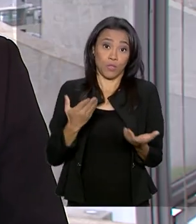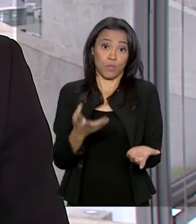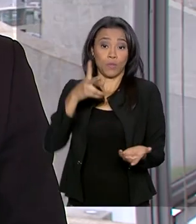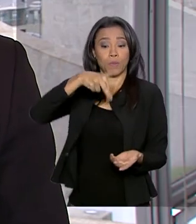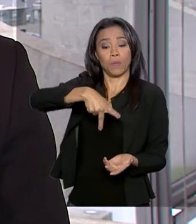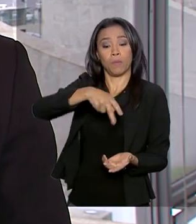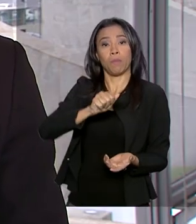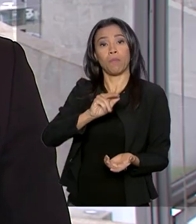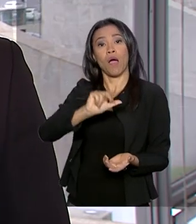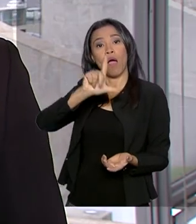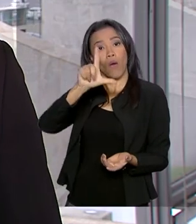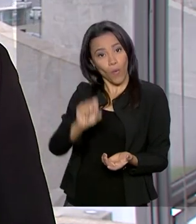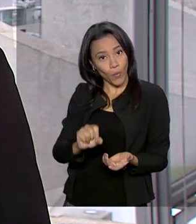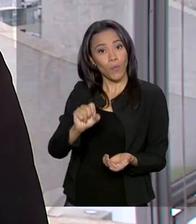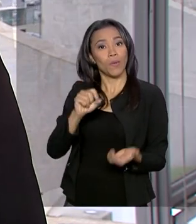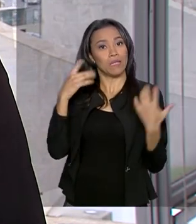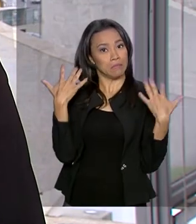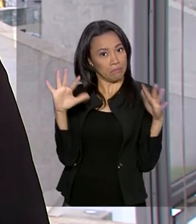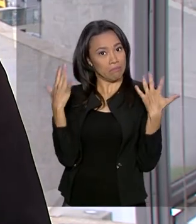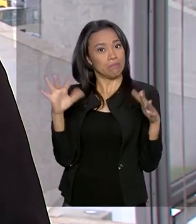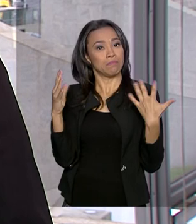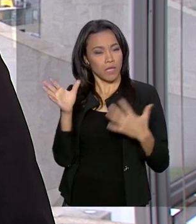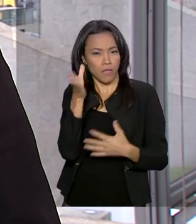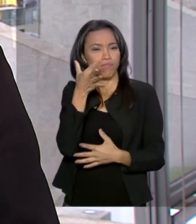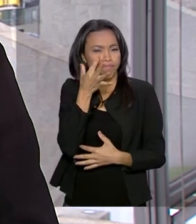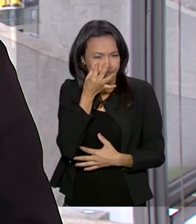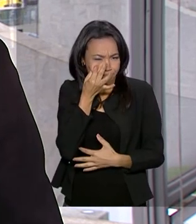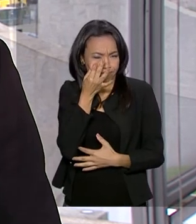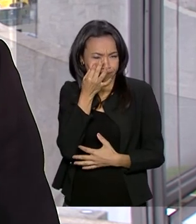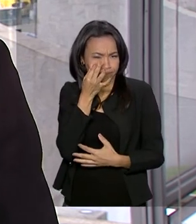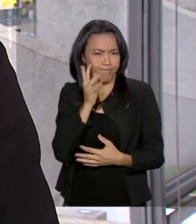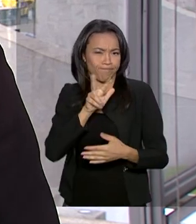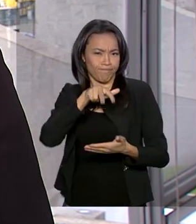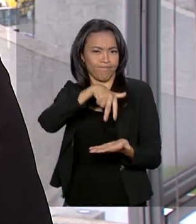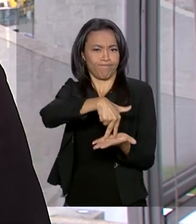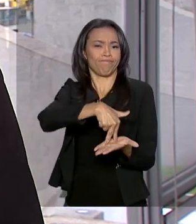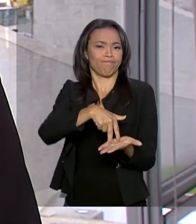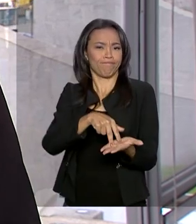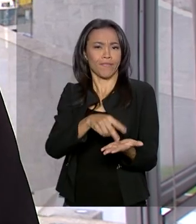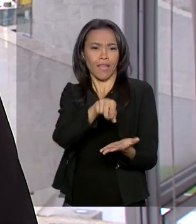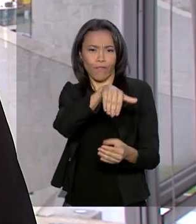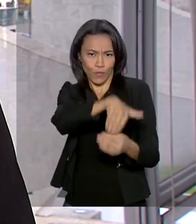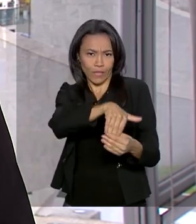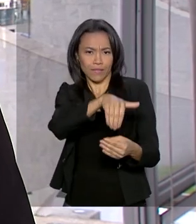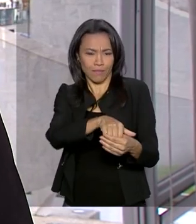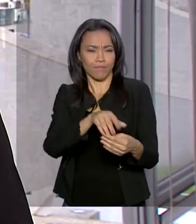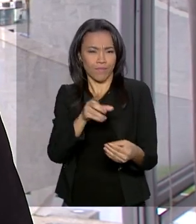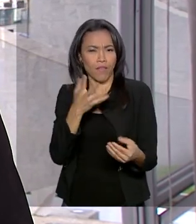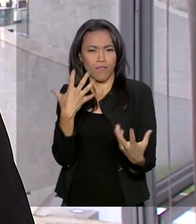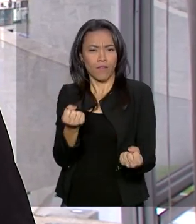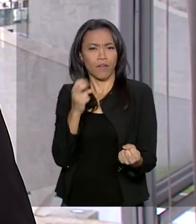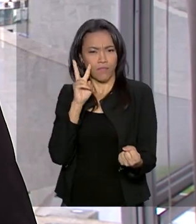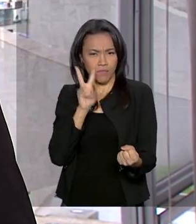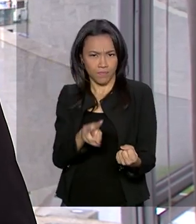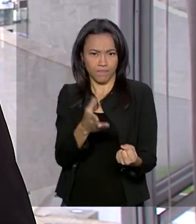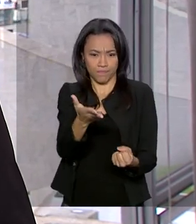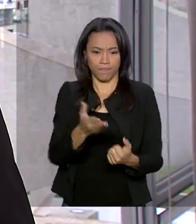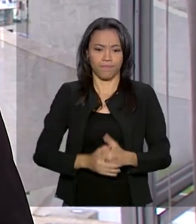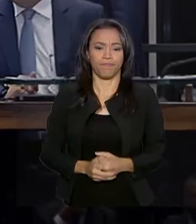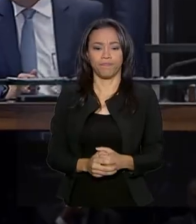presente durante a votação no Senado. Vamos conferir mais detalhes na reportagem de Mariana Jungmann.